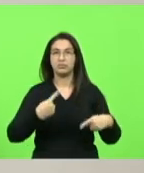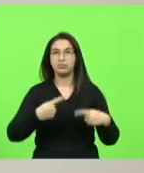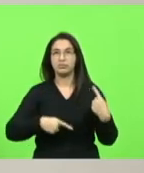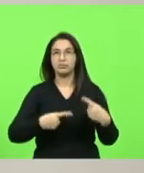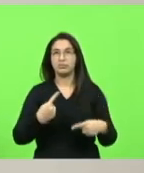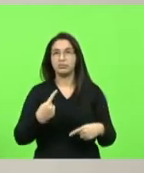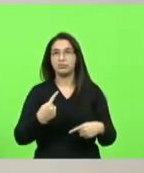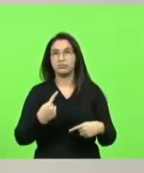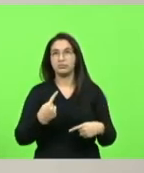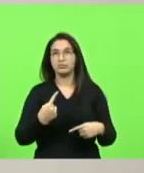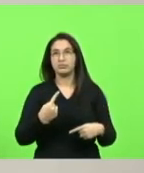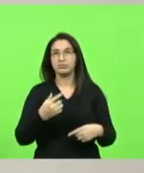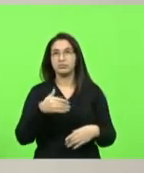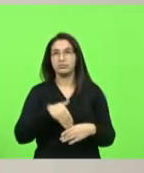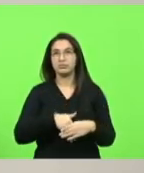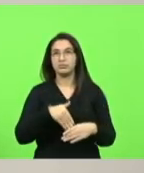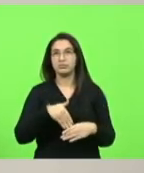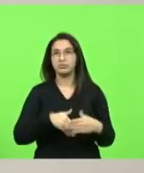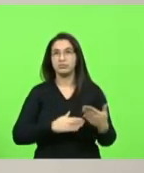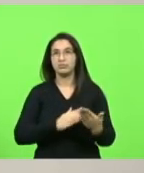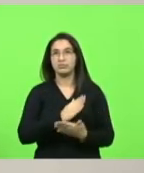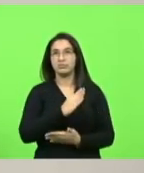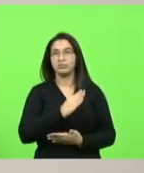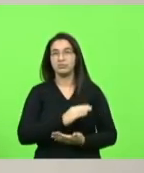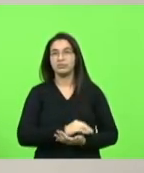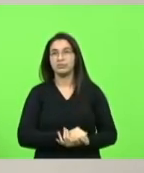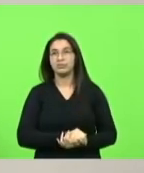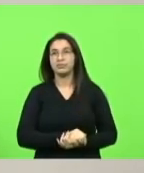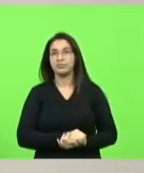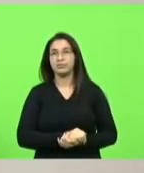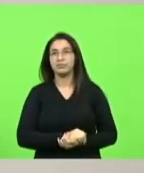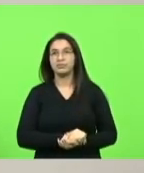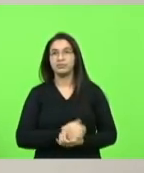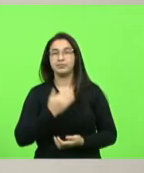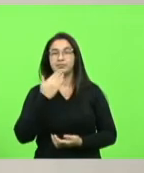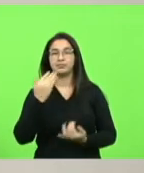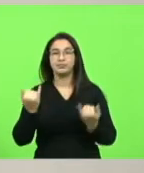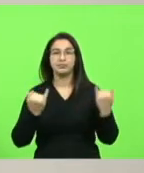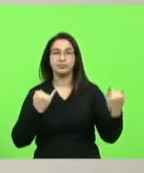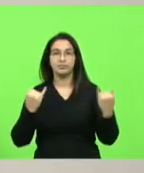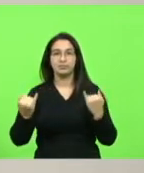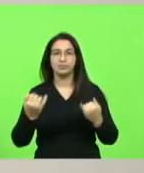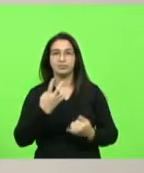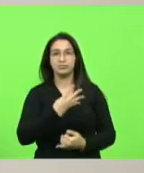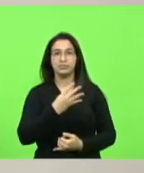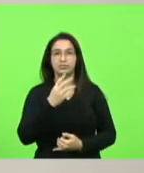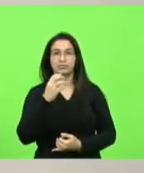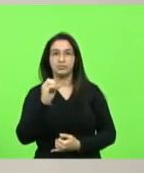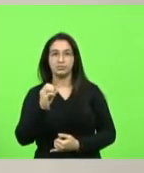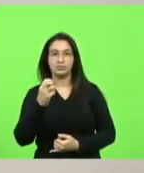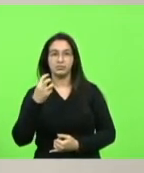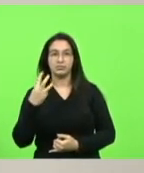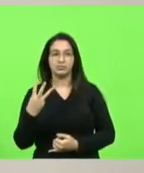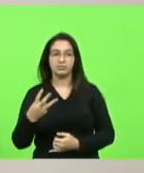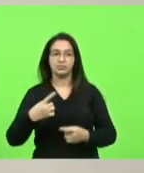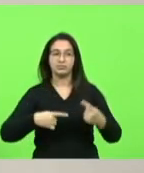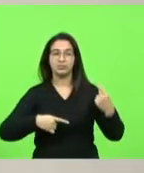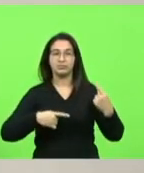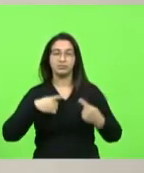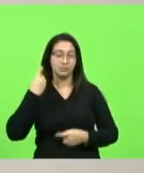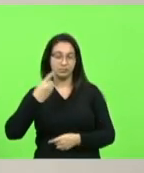em votação aprovado pedido de informação 403 deputada